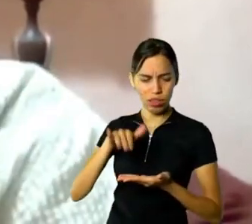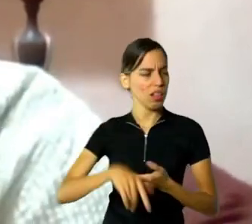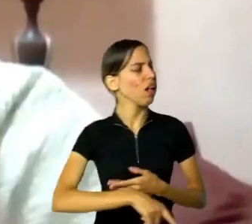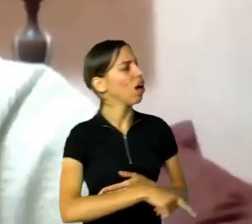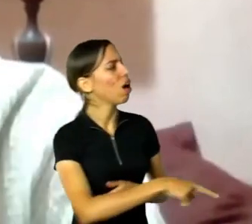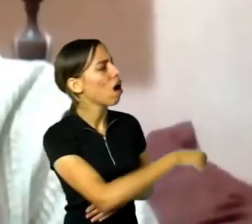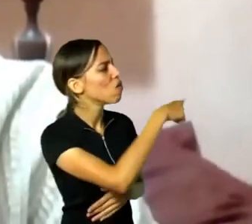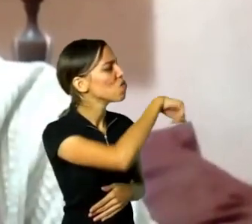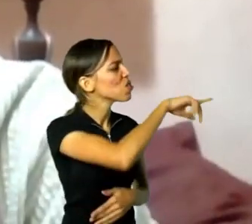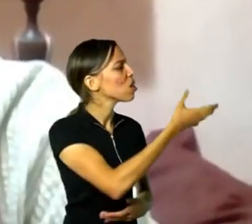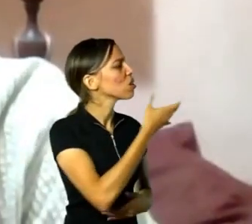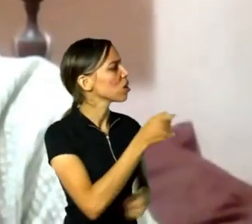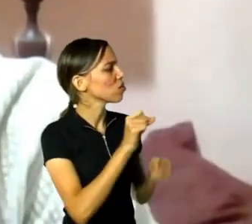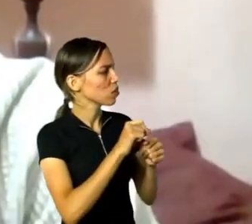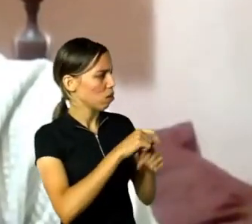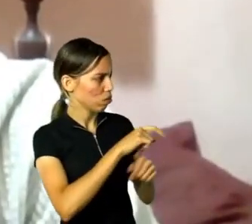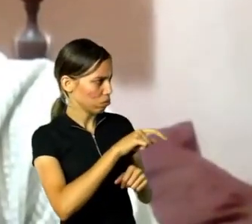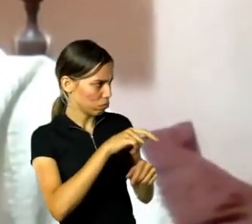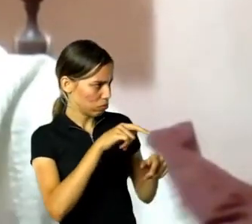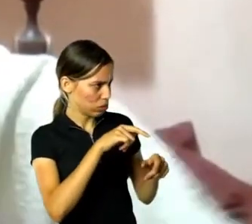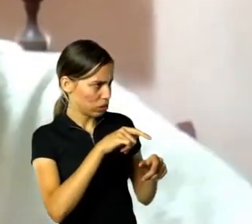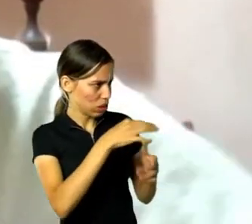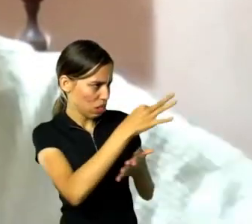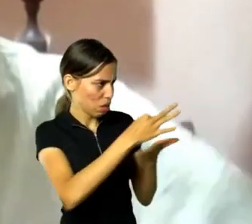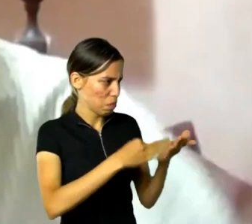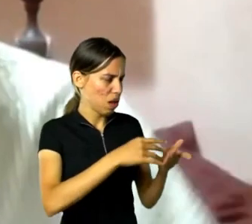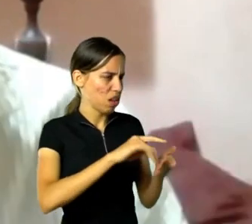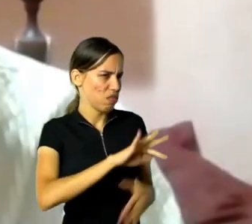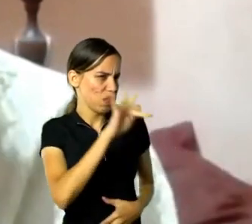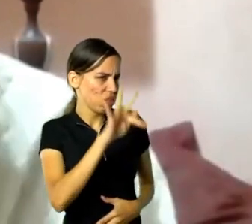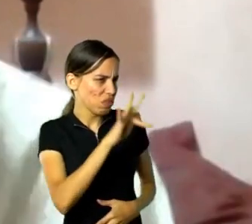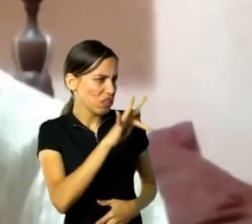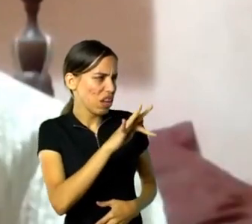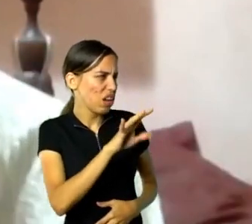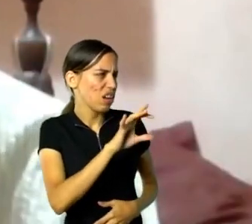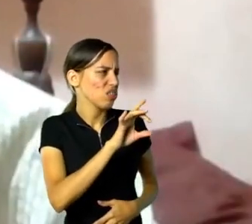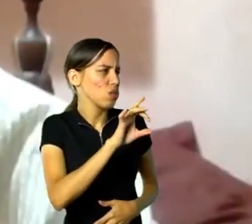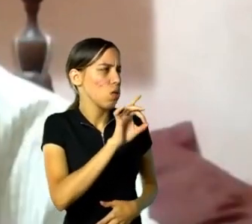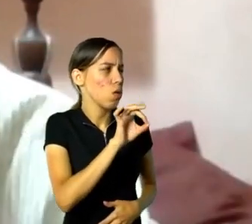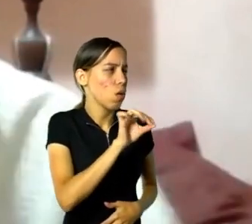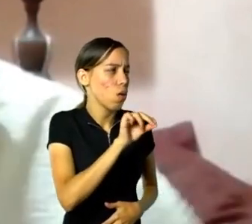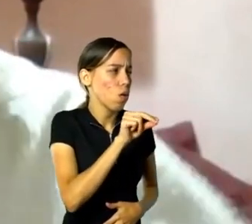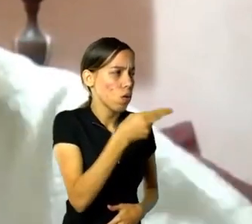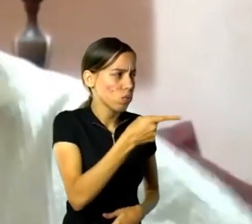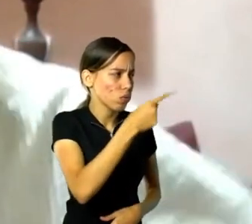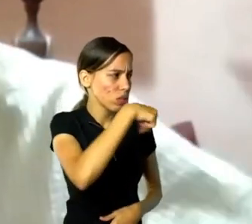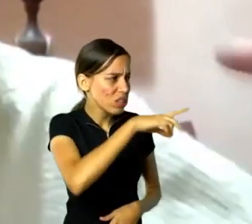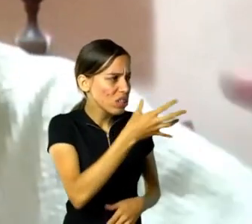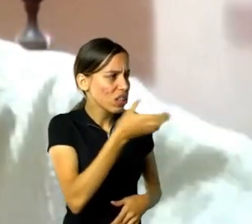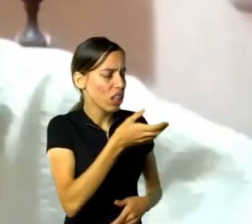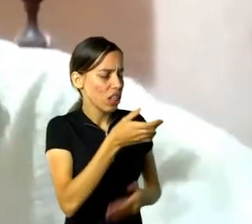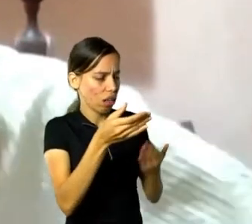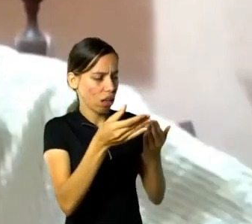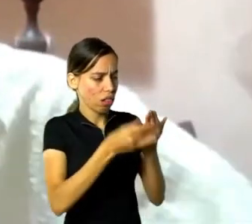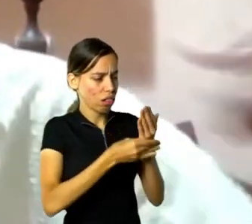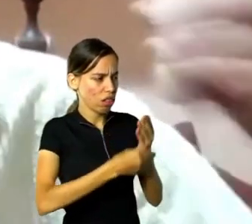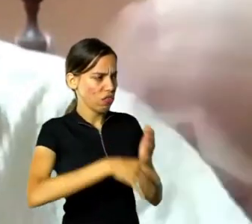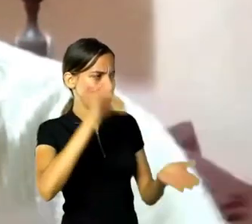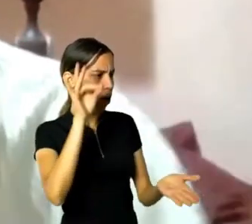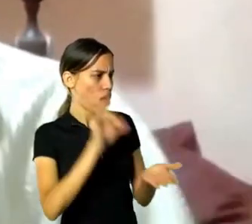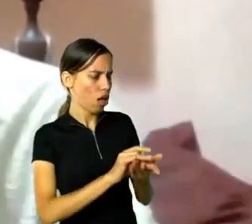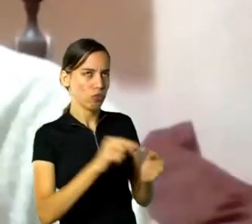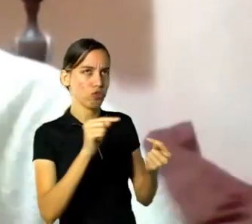um trabalho de faculdade, igual uma coisa rápida, ou vocês querem fazer um livro tipo o Chateau, com a história do Brasil,